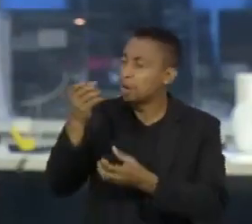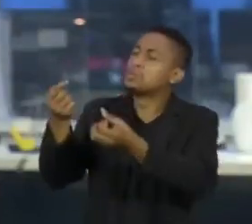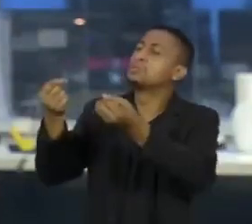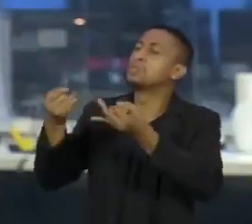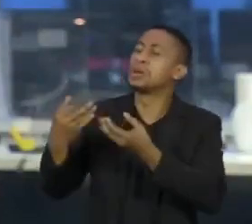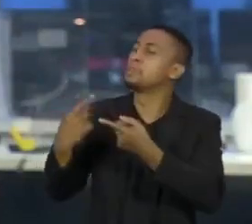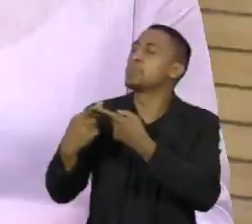verbais à imprensa.